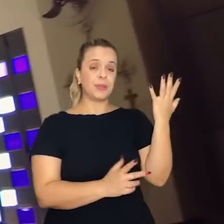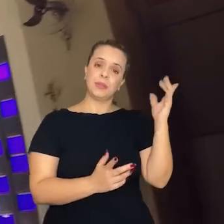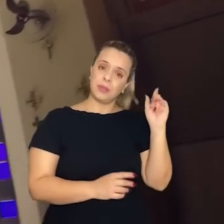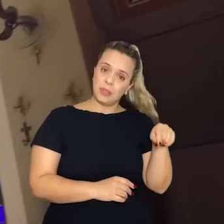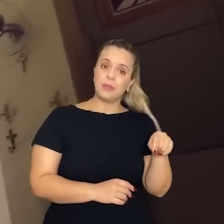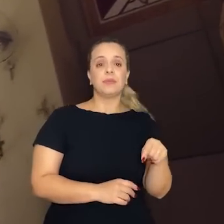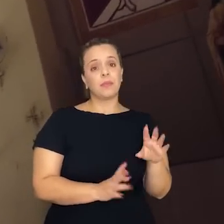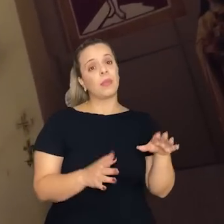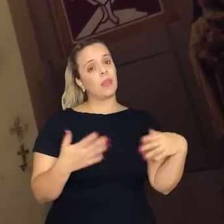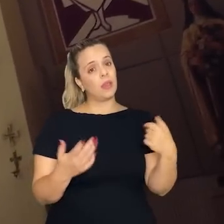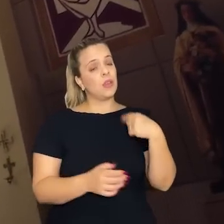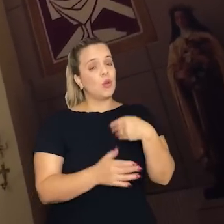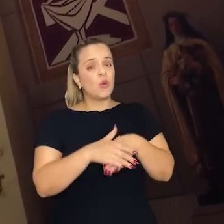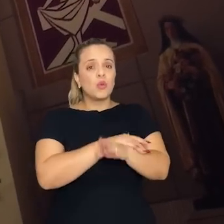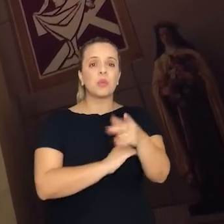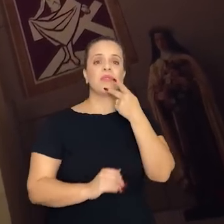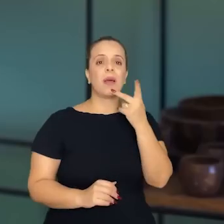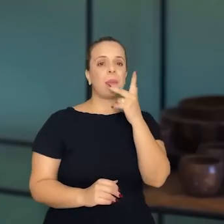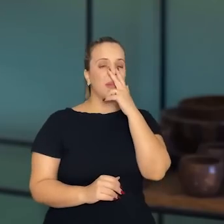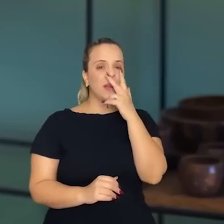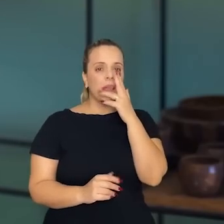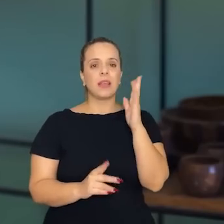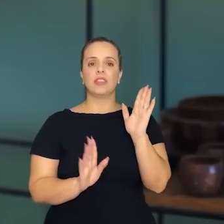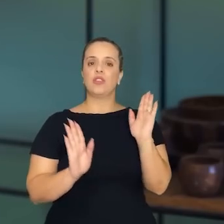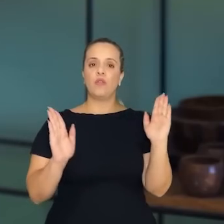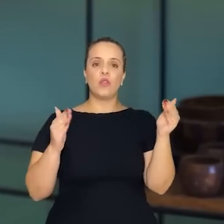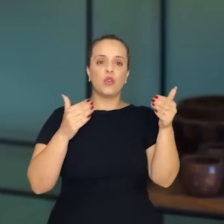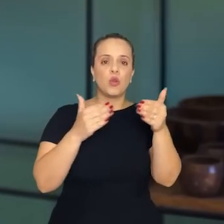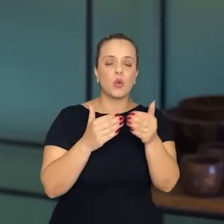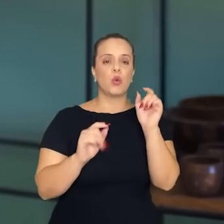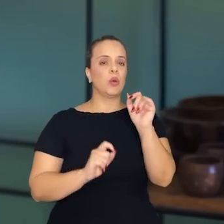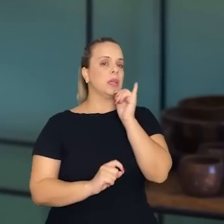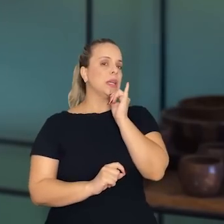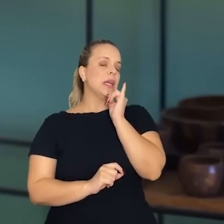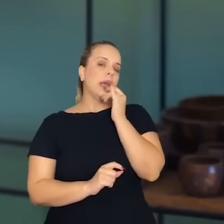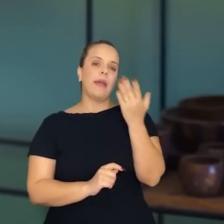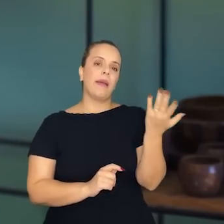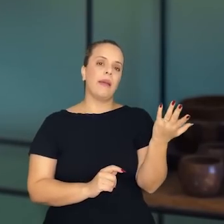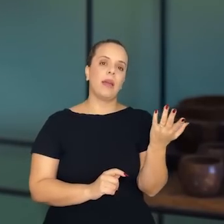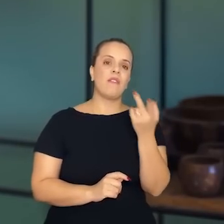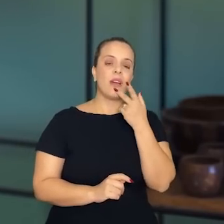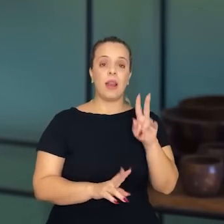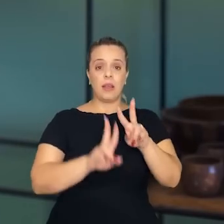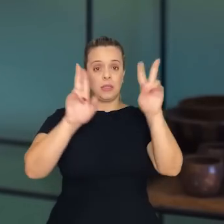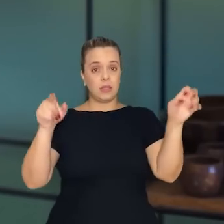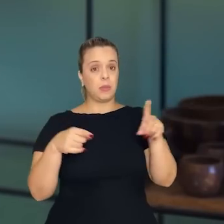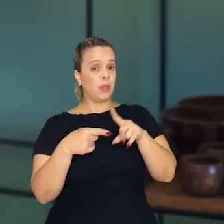Inclusive eu falo que fechou o triângulo, esse triângulo de Estado,